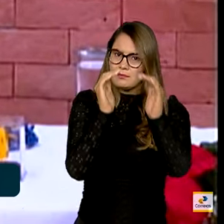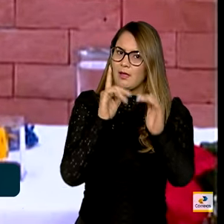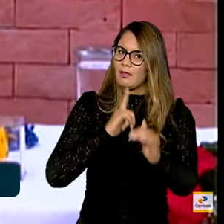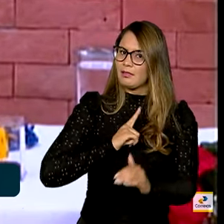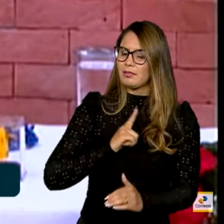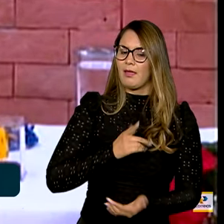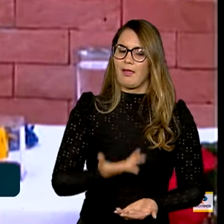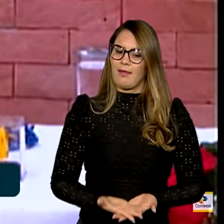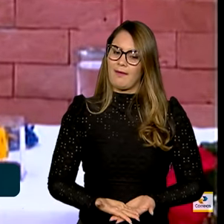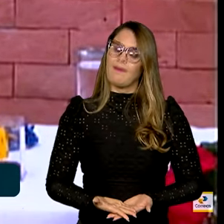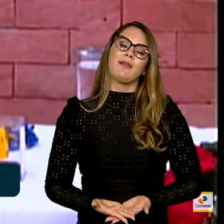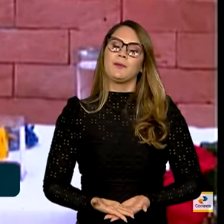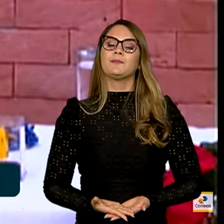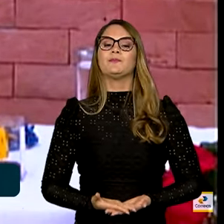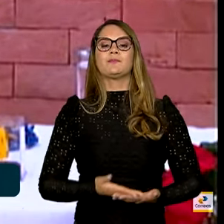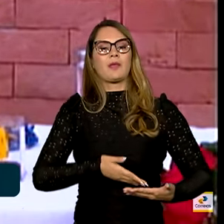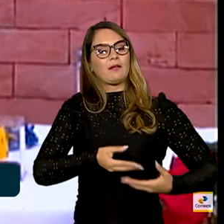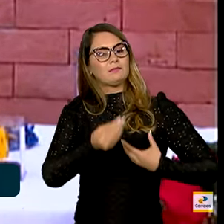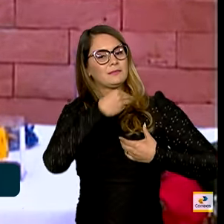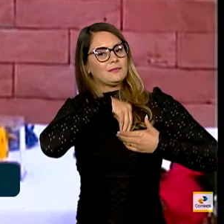no coração da população.